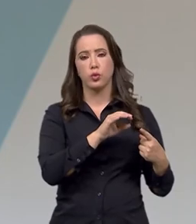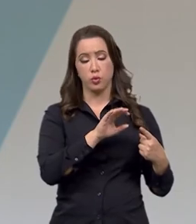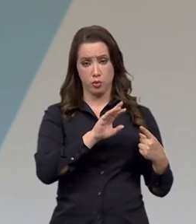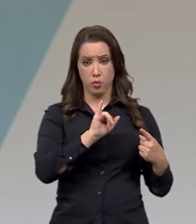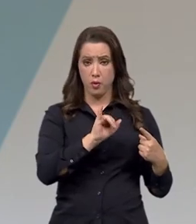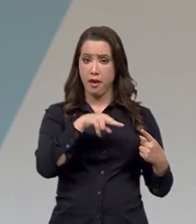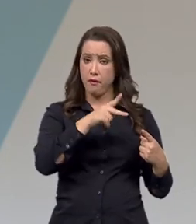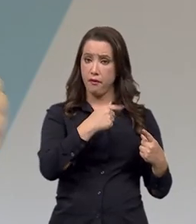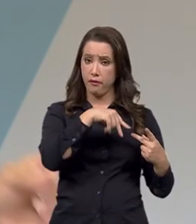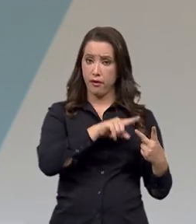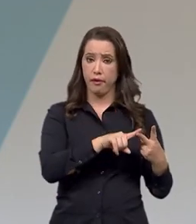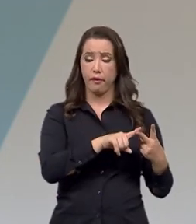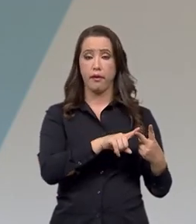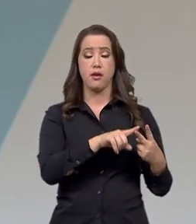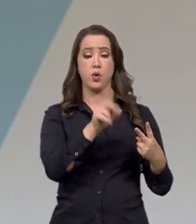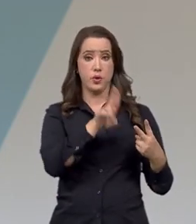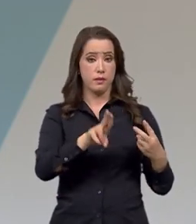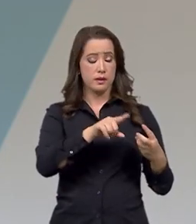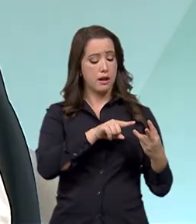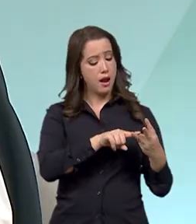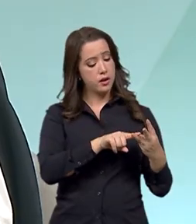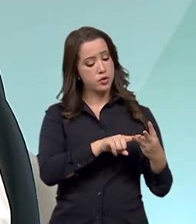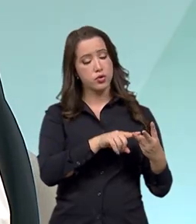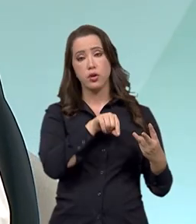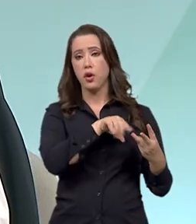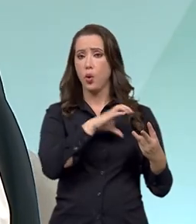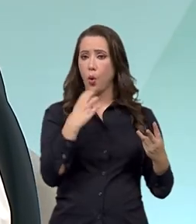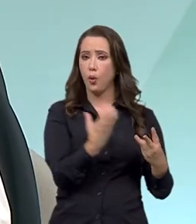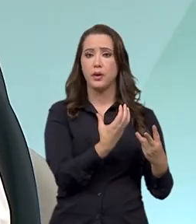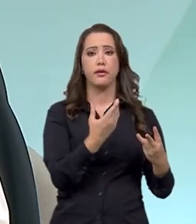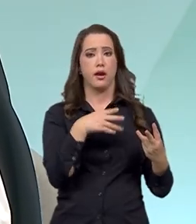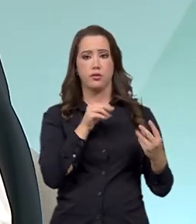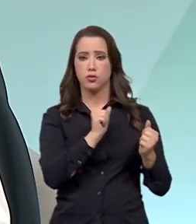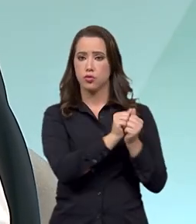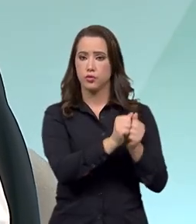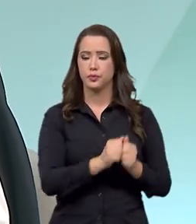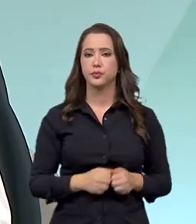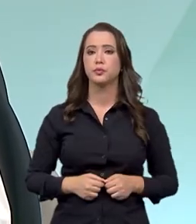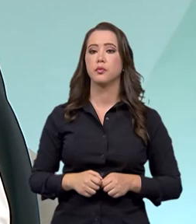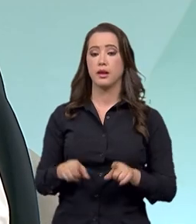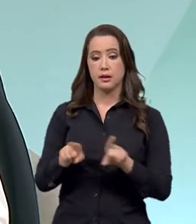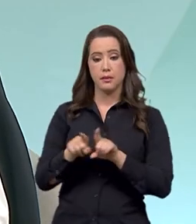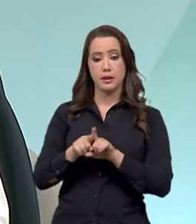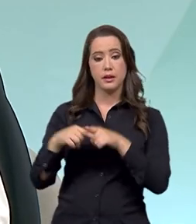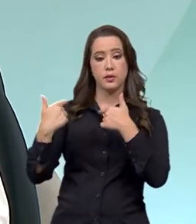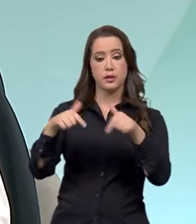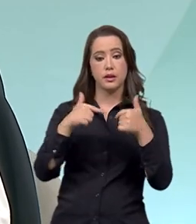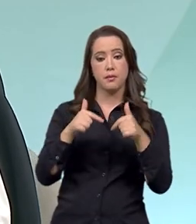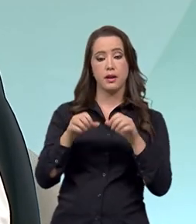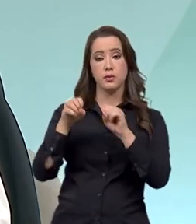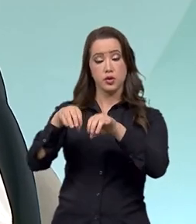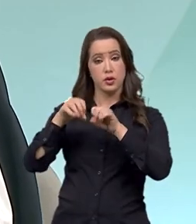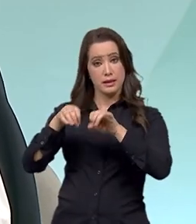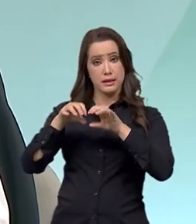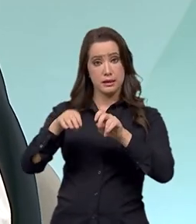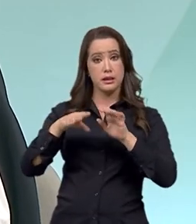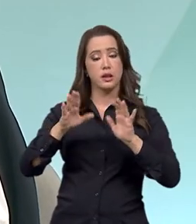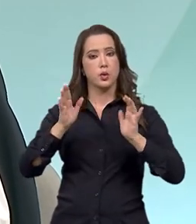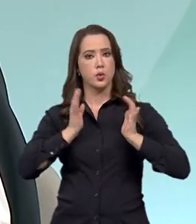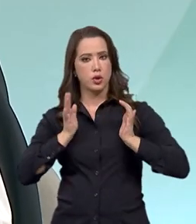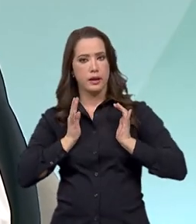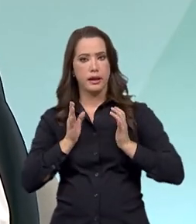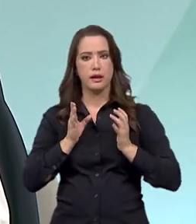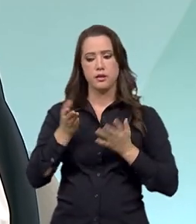é a comunidade. Isso é muito interessante, né? O IFAM faz também um trabalho de educação patrimonial, onde ele envolve toda a